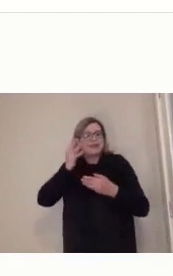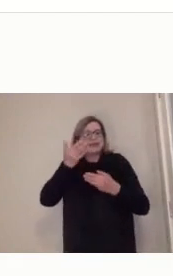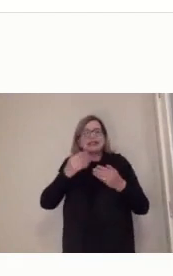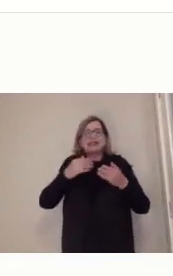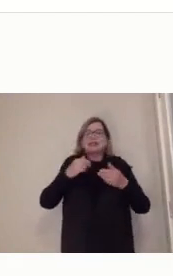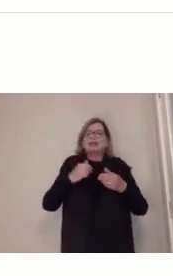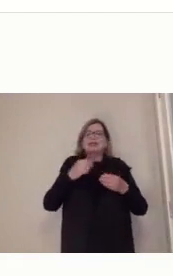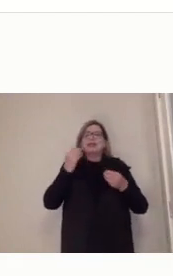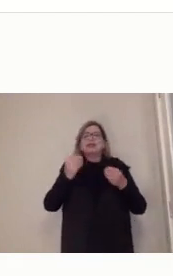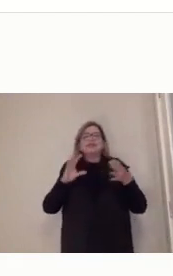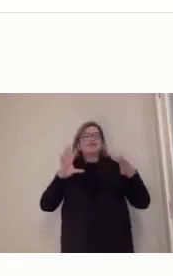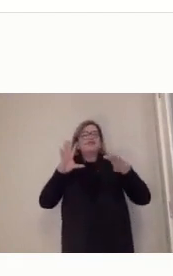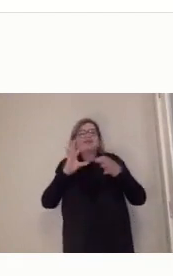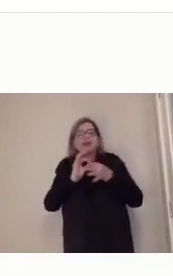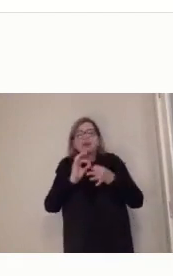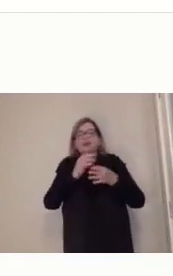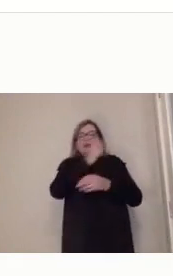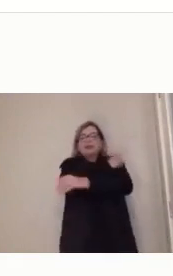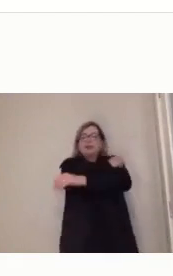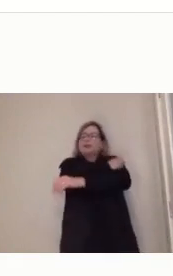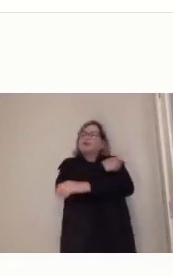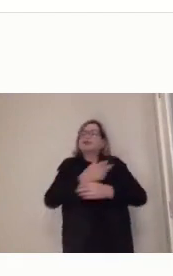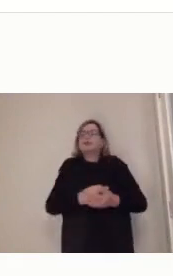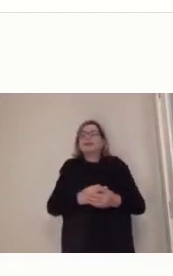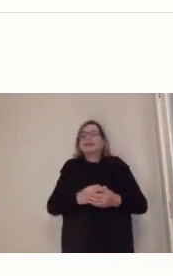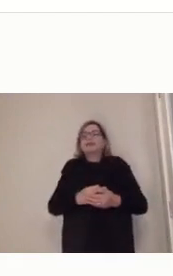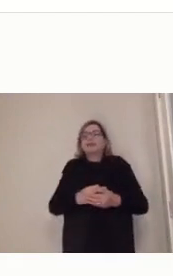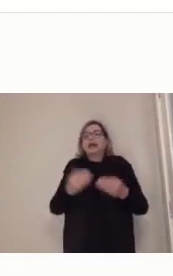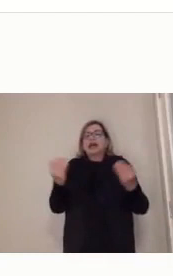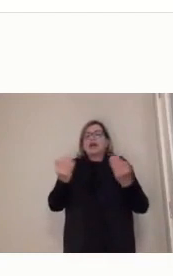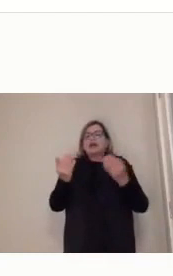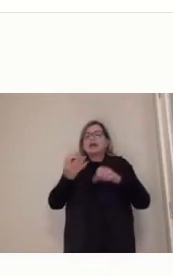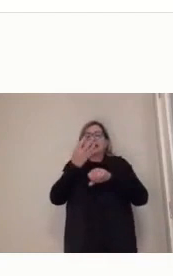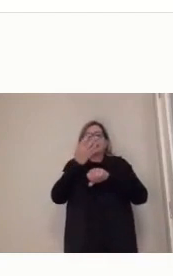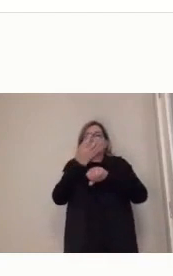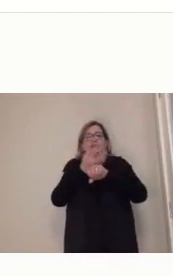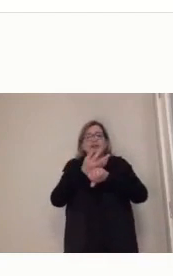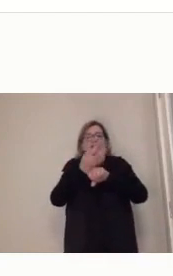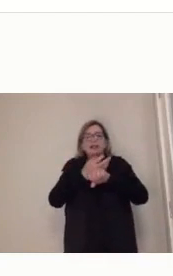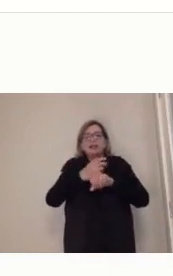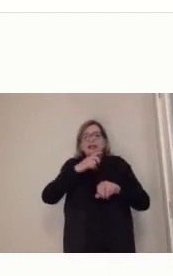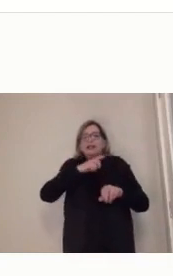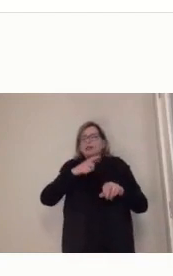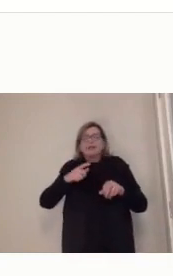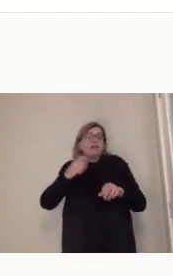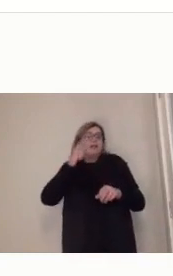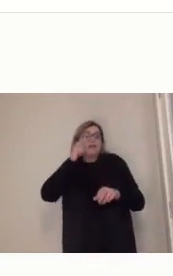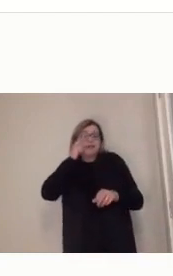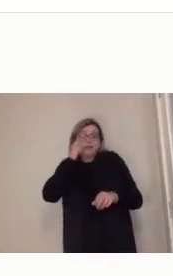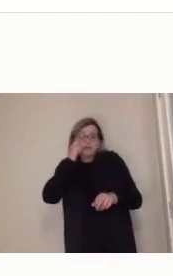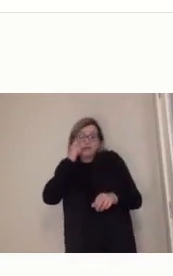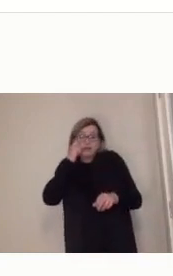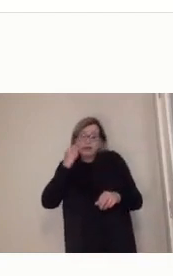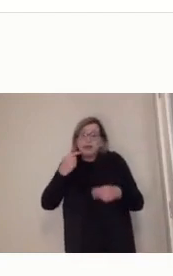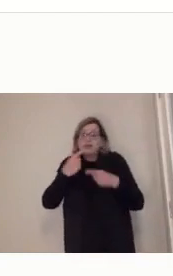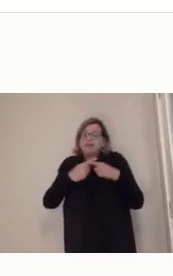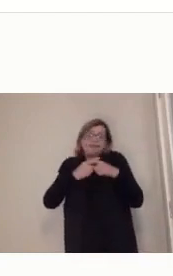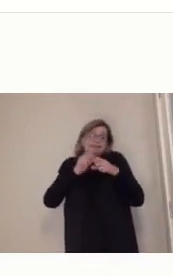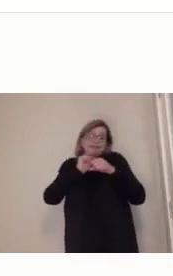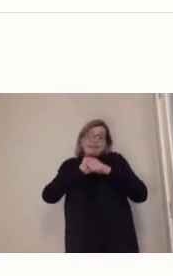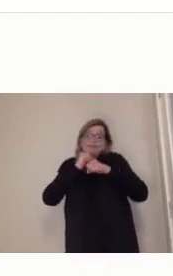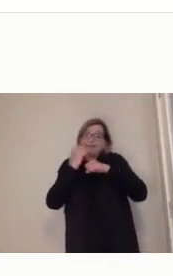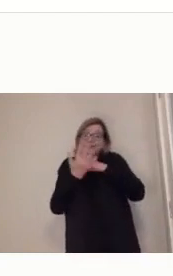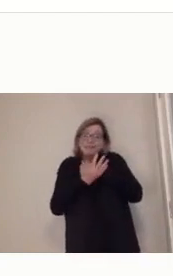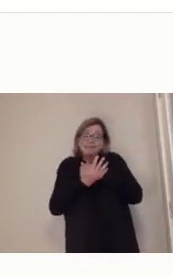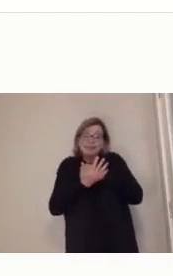presenciais, porque não estamos tendo essa condição, né? Pela própria segurança de todos nós. Mas tão logo consigamos,